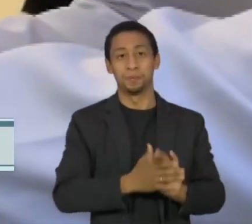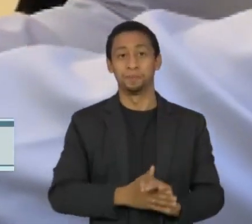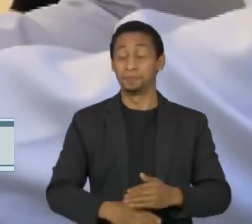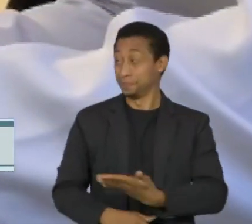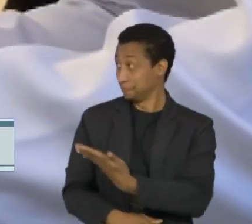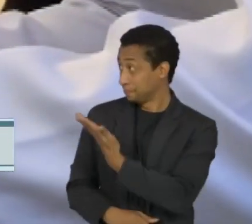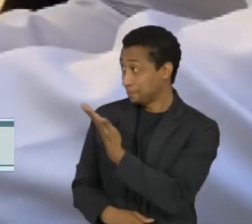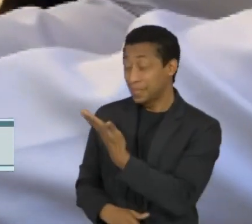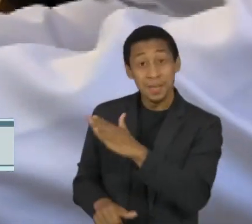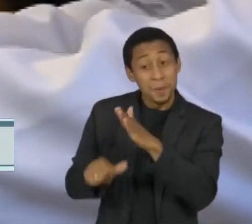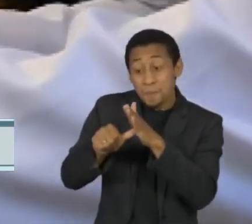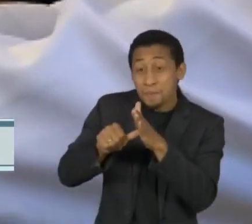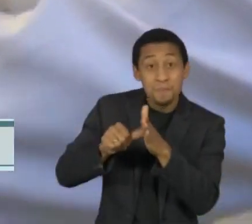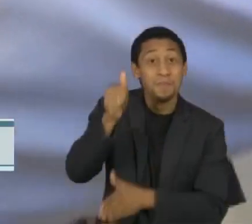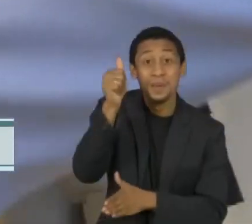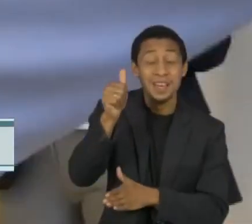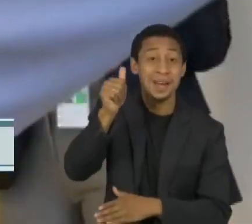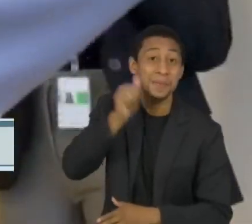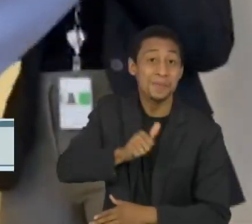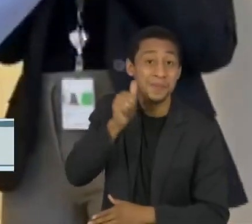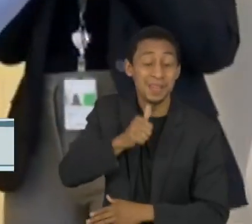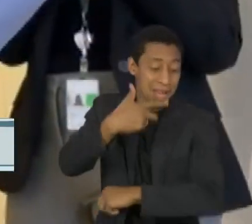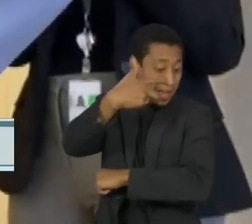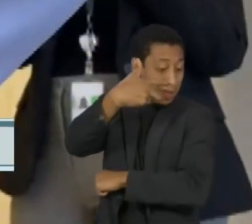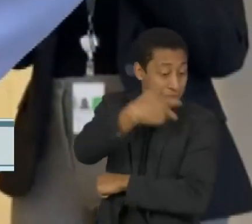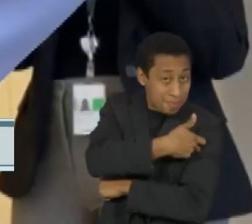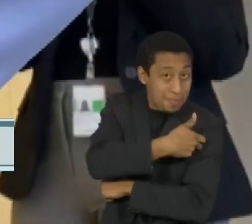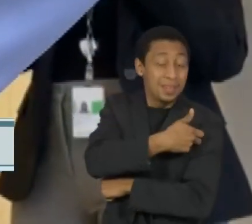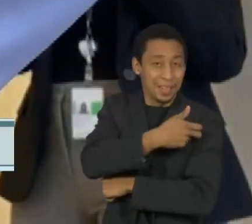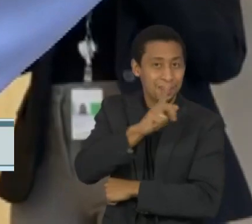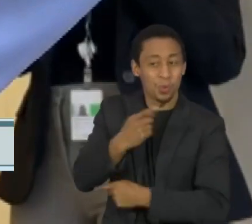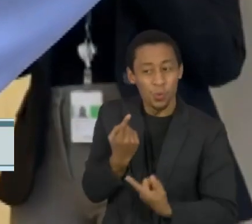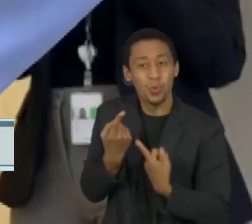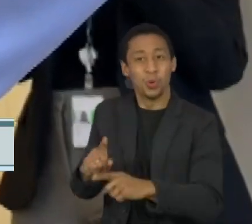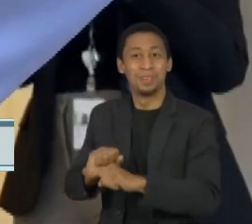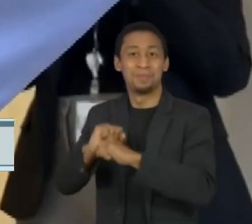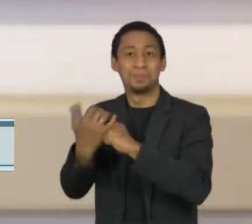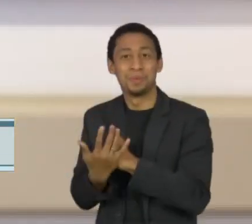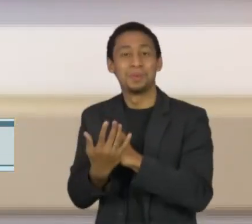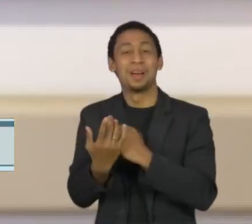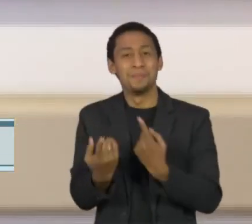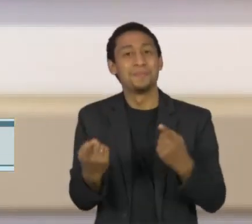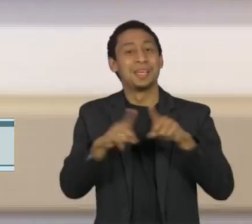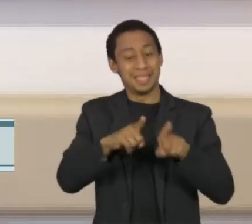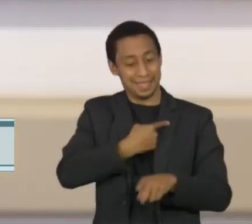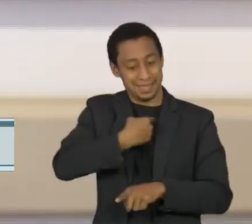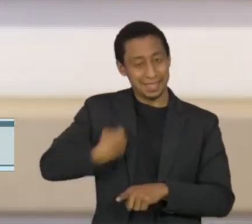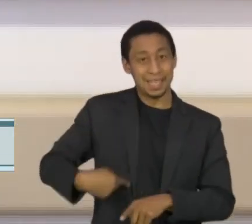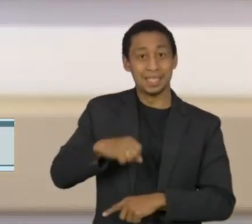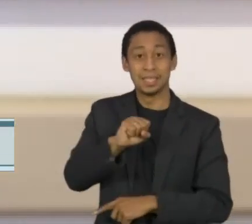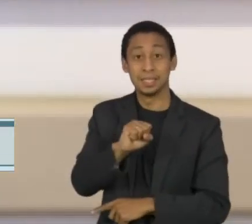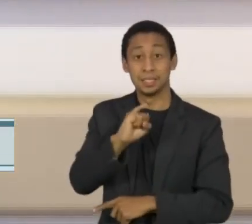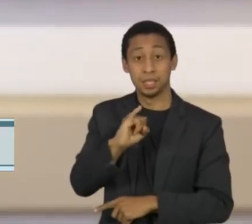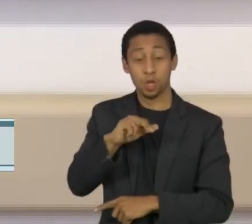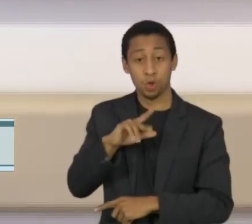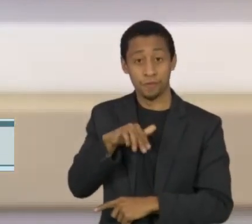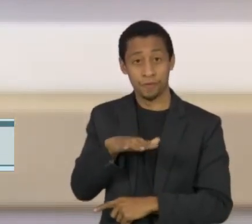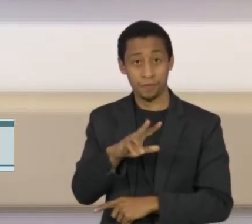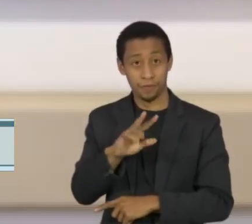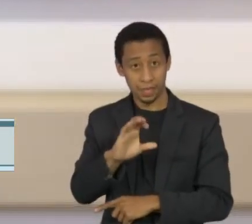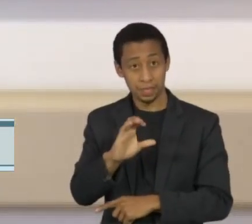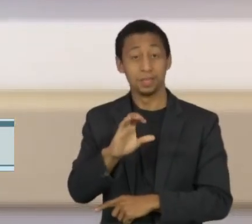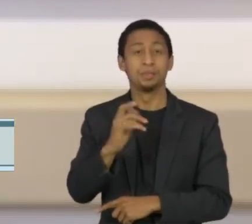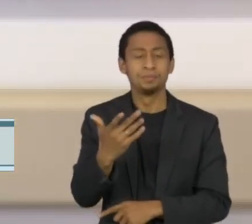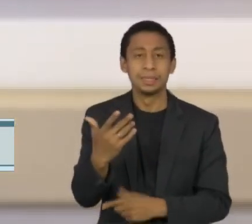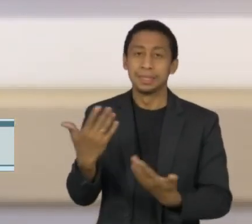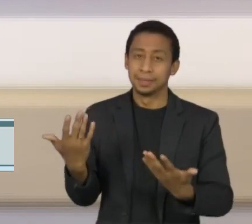primeira pessoa no Brasil a receber a vacina contra a Covid-19 da chinesa Sinovac. A gente passou por meses tão difíceis, então é